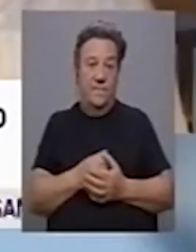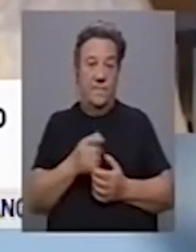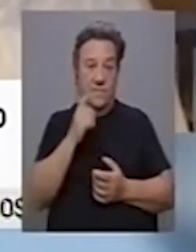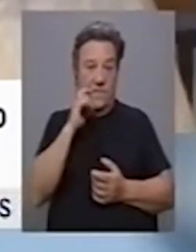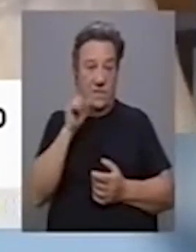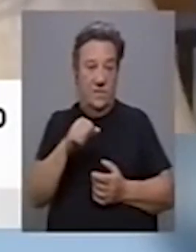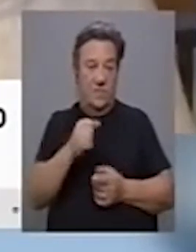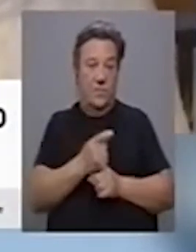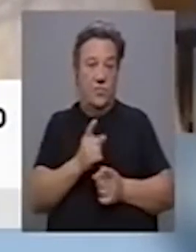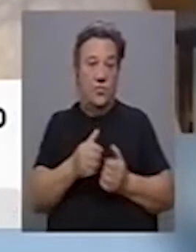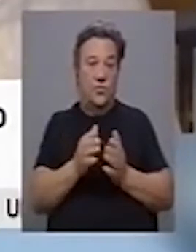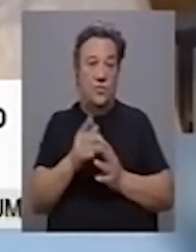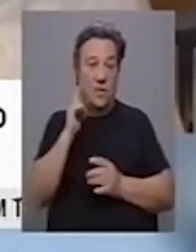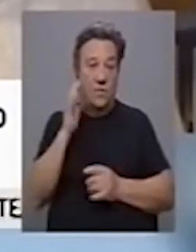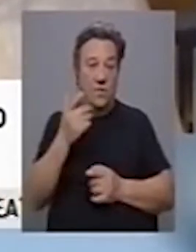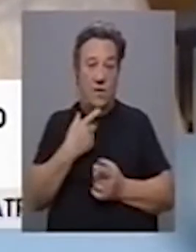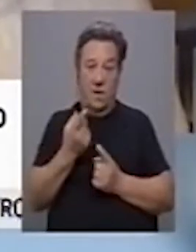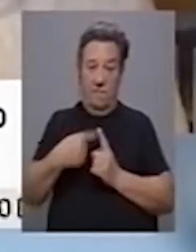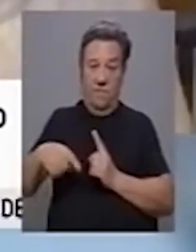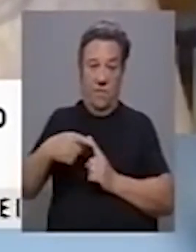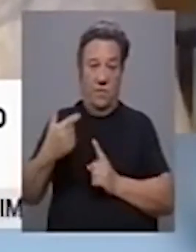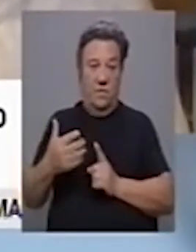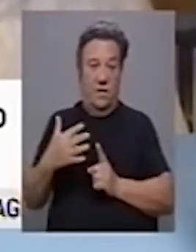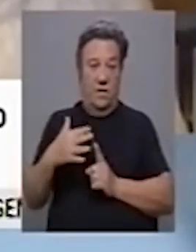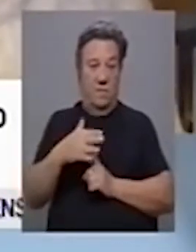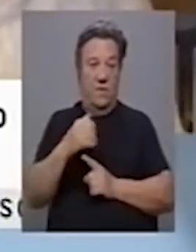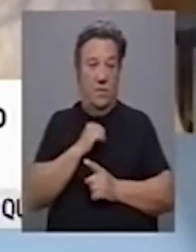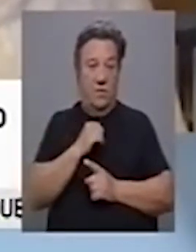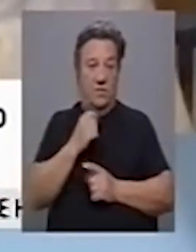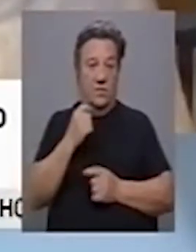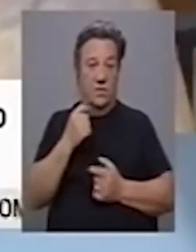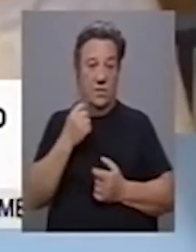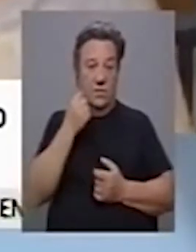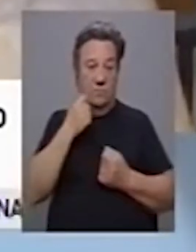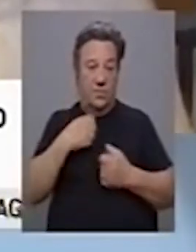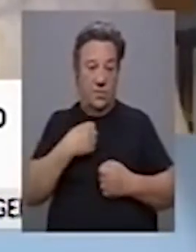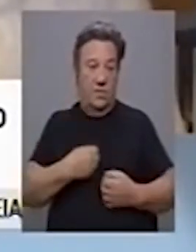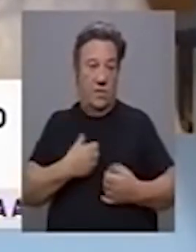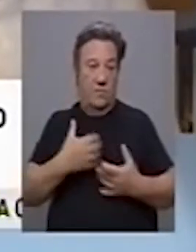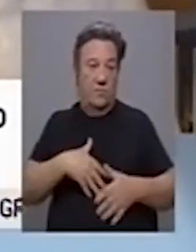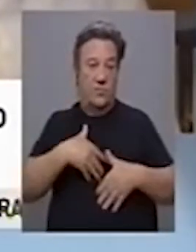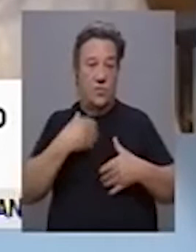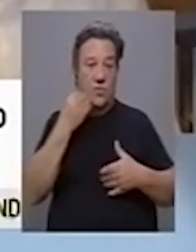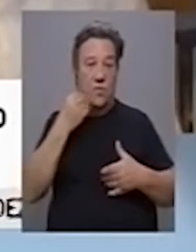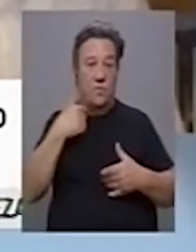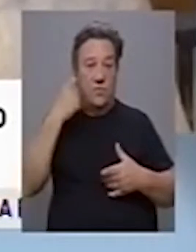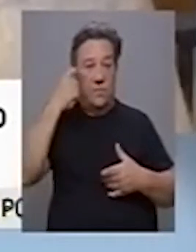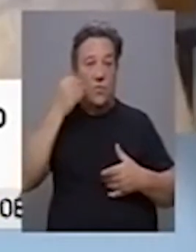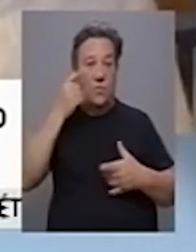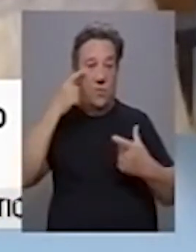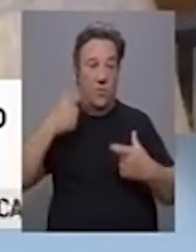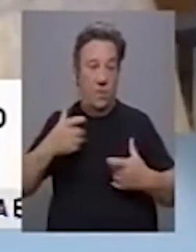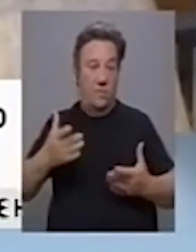Seguramente, porque tudo aquilo que acontece à nossa volta tem um impacto na nossa expressão emocional, nos nossos pensamentos e na forma como nós os controlamos.